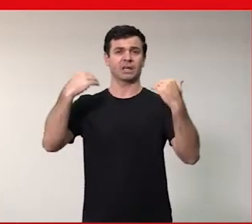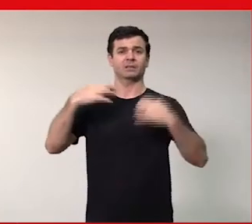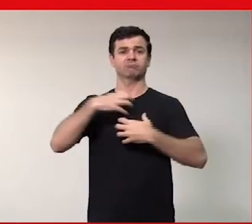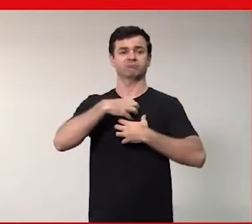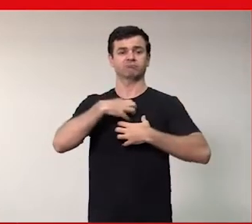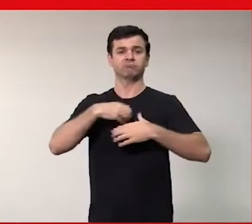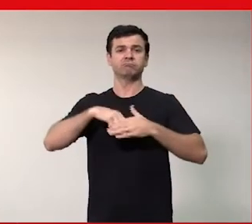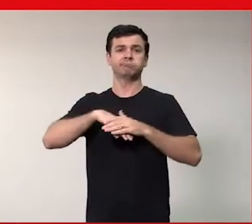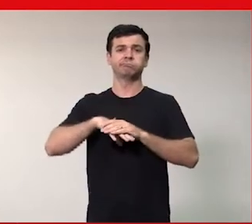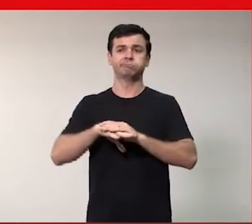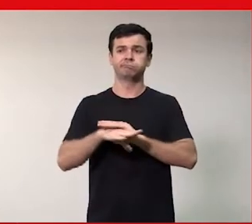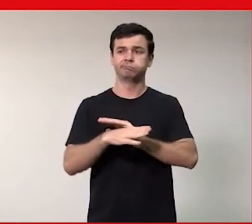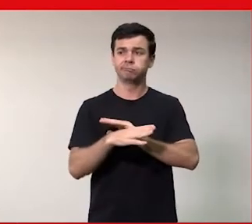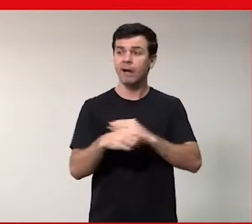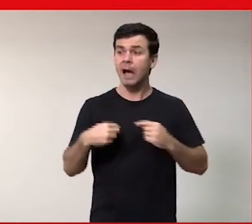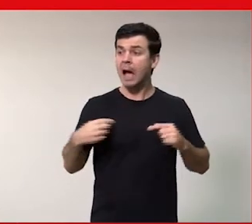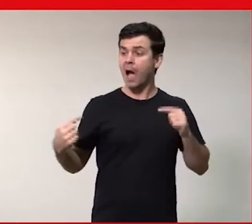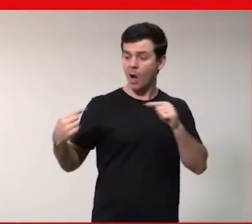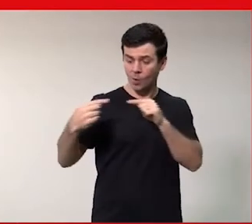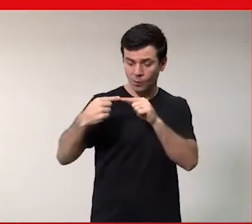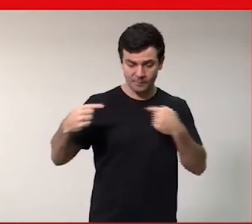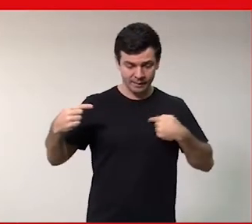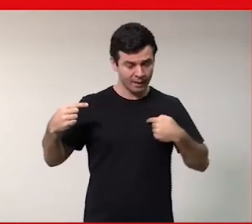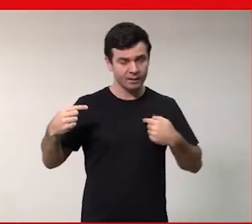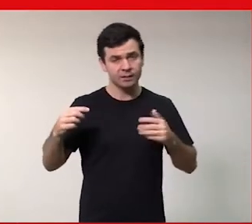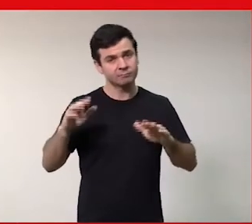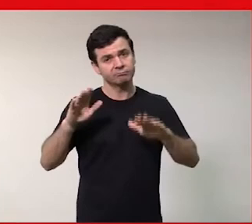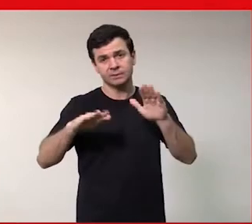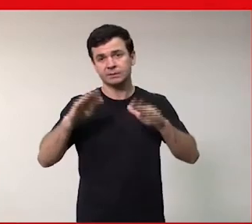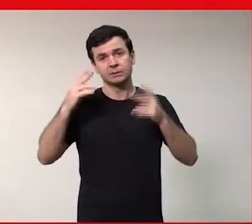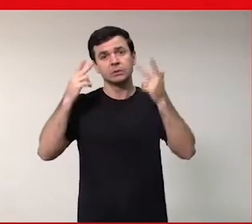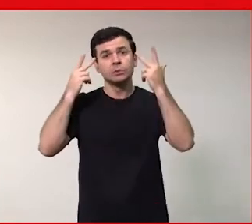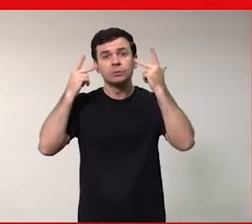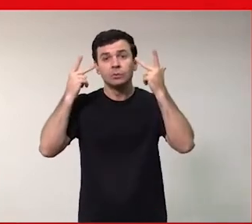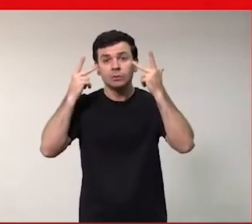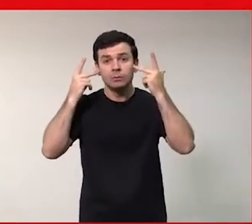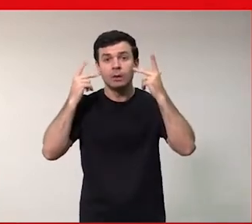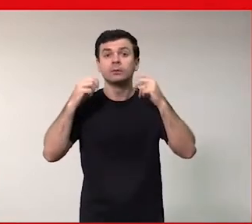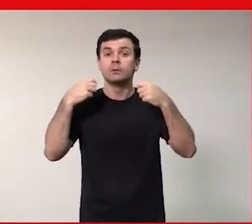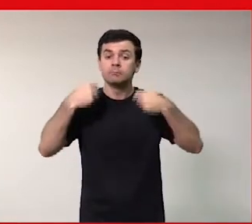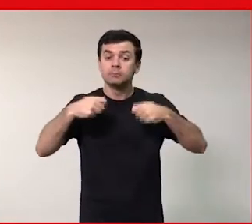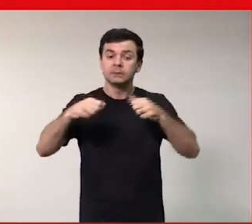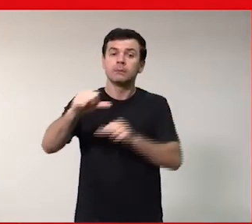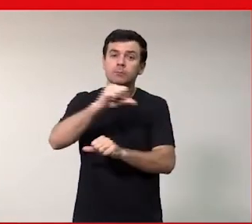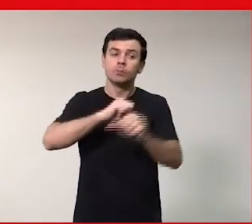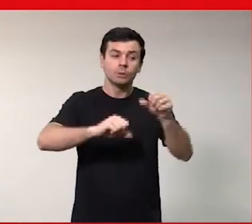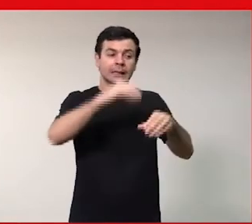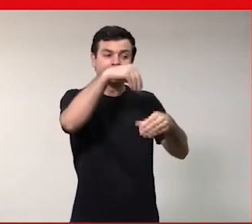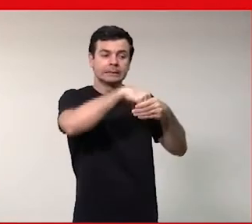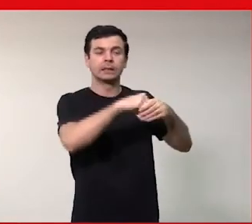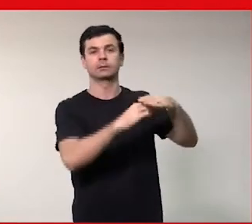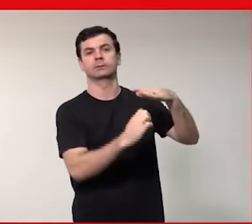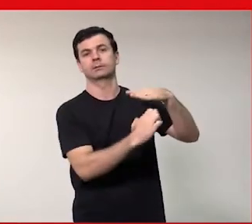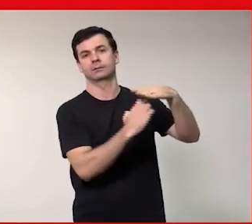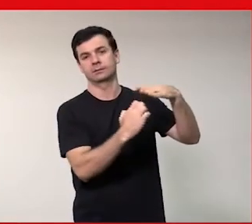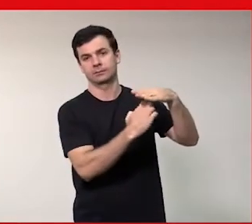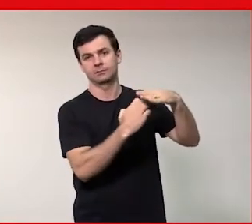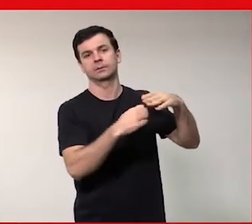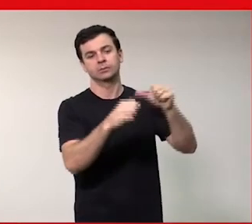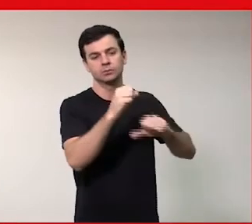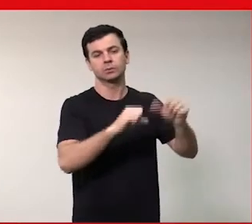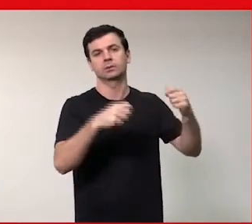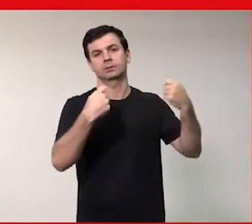que são as pessoas com quem você se identifica isso é normal natural então se eu não mudar também a forma de recrutamento dentro das empresas